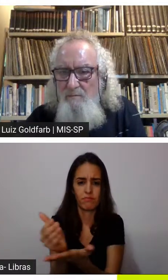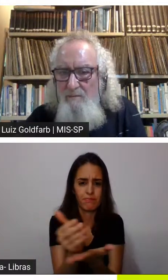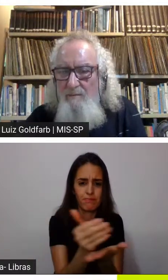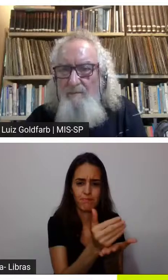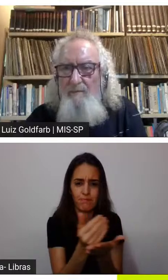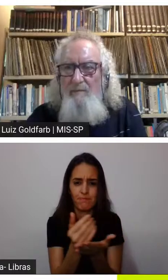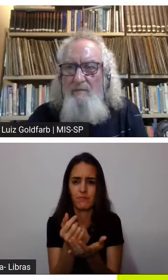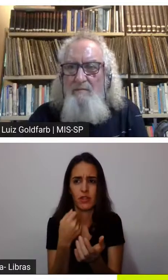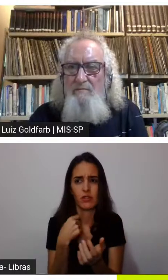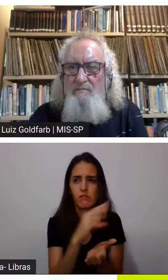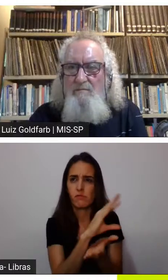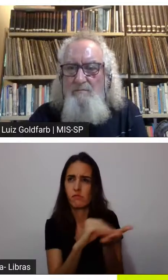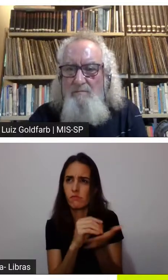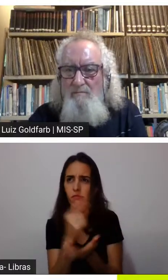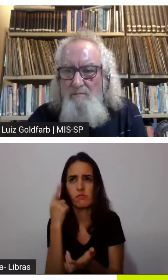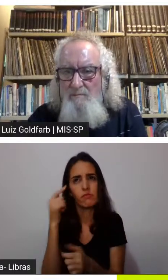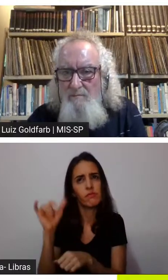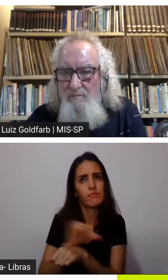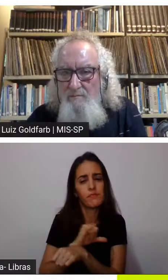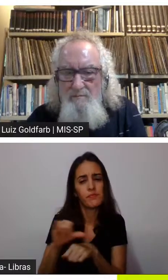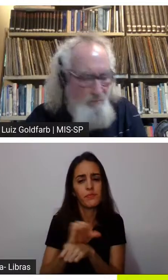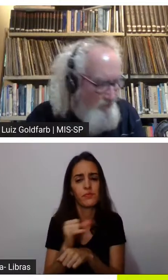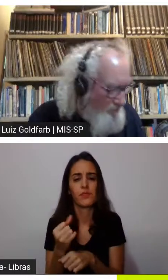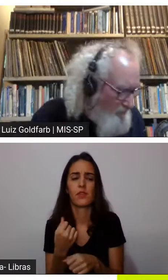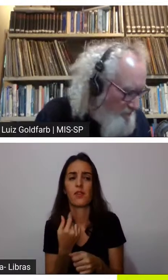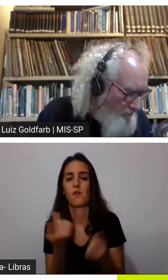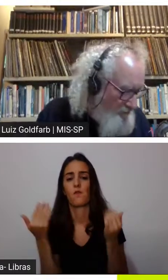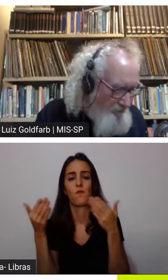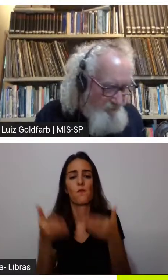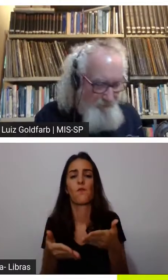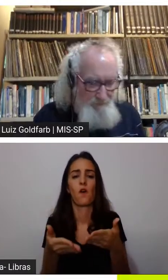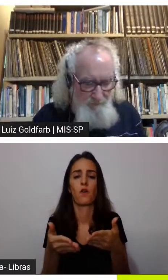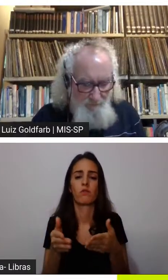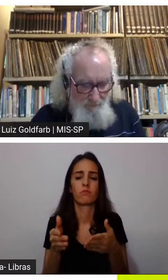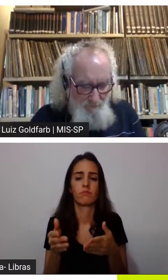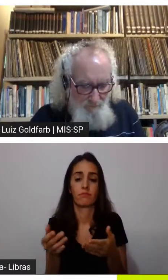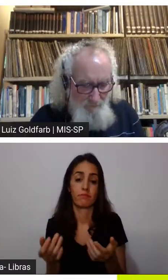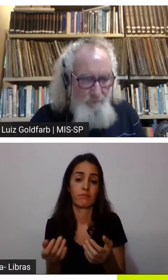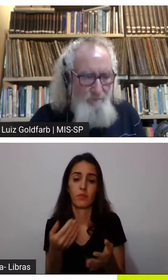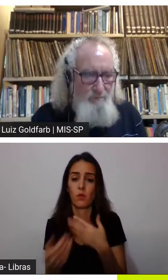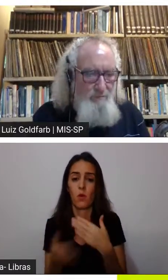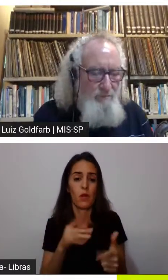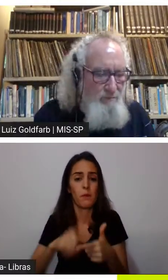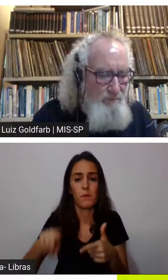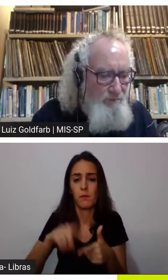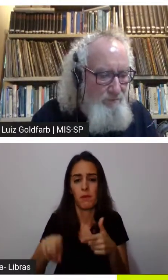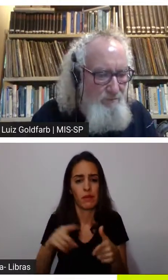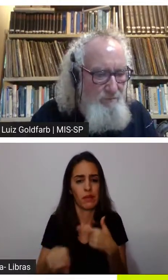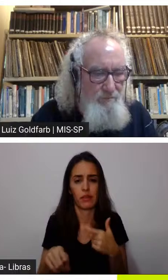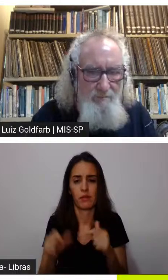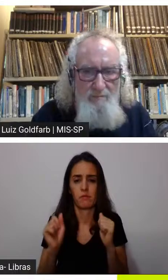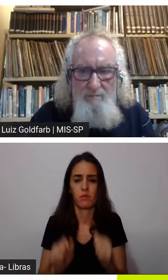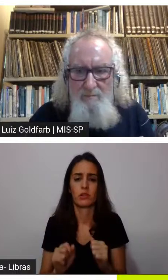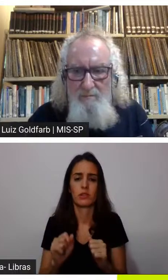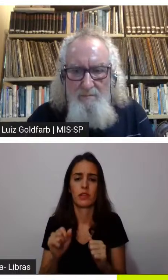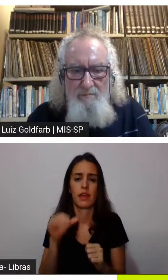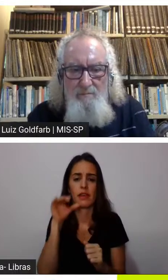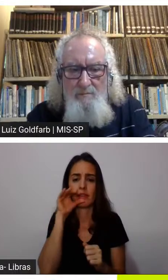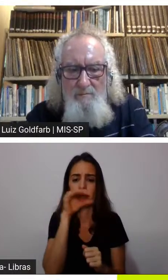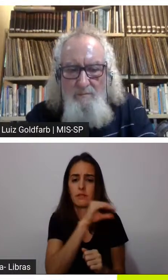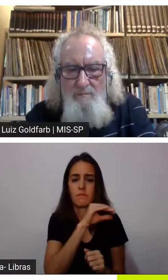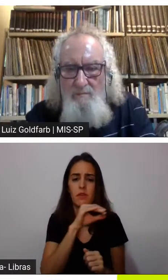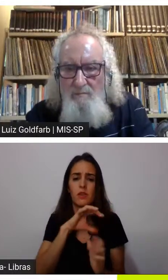de onde a gente poderia atacar mais o problema do seja do aquecimento global seja da questão dos